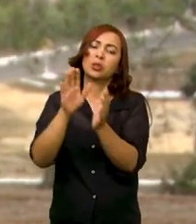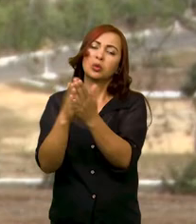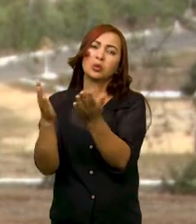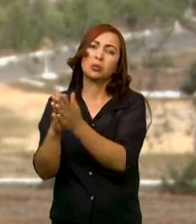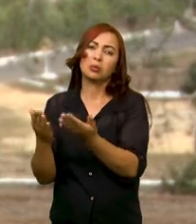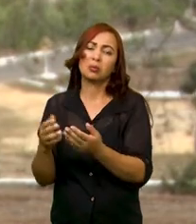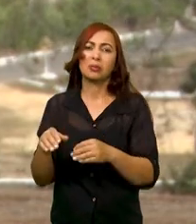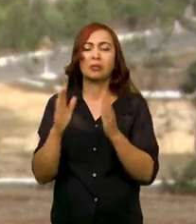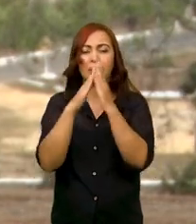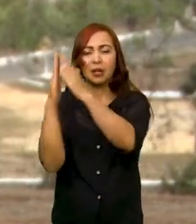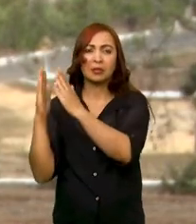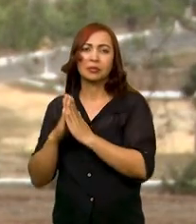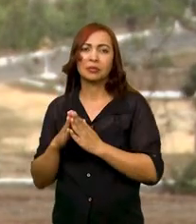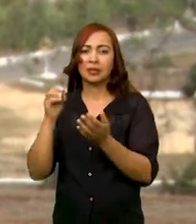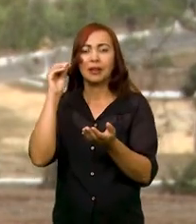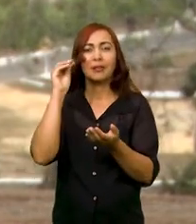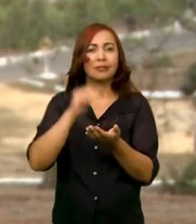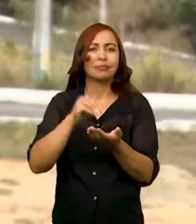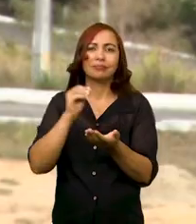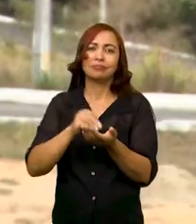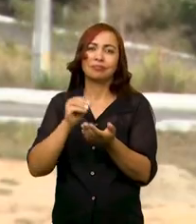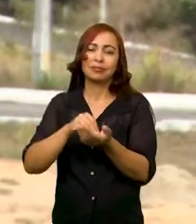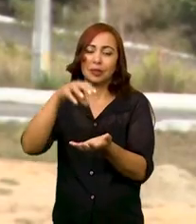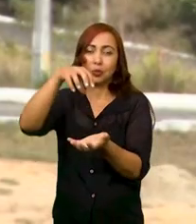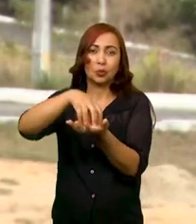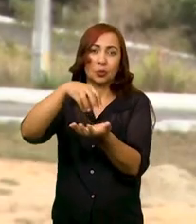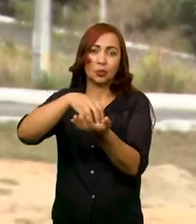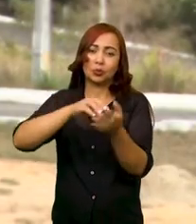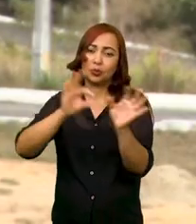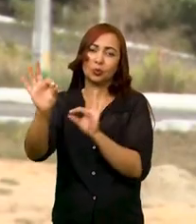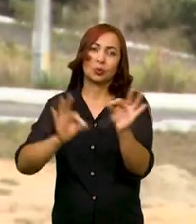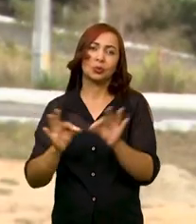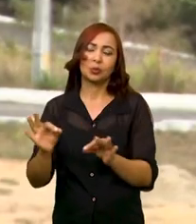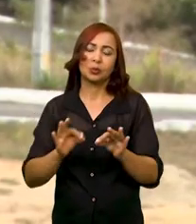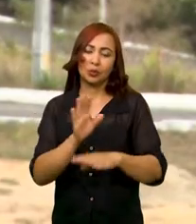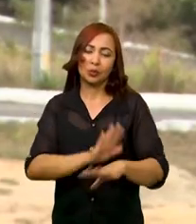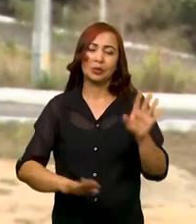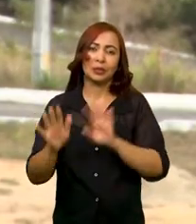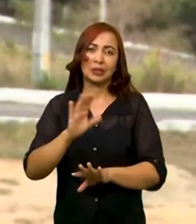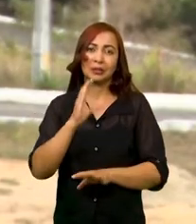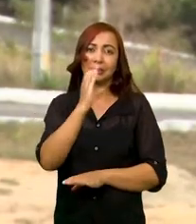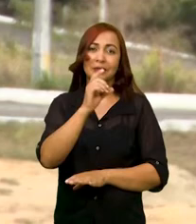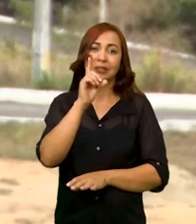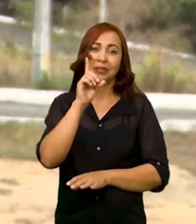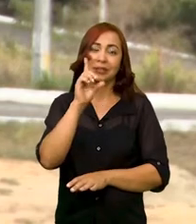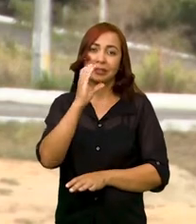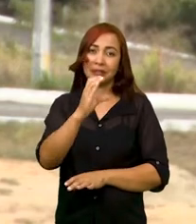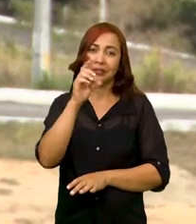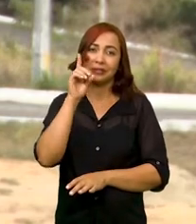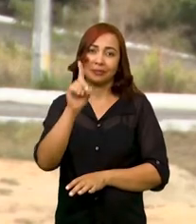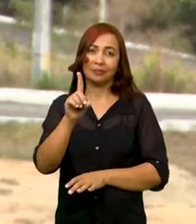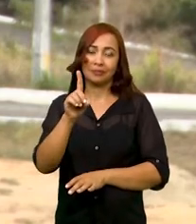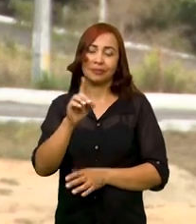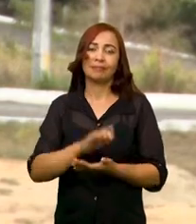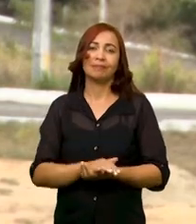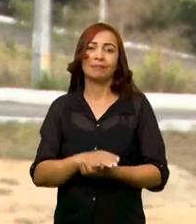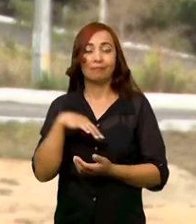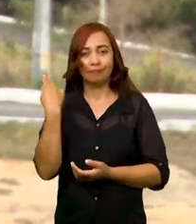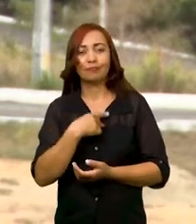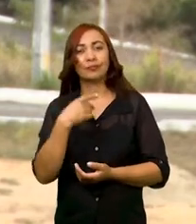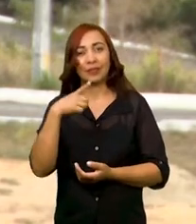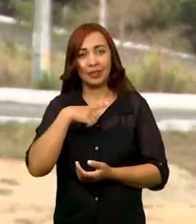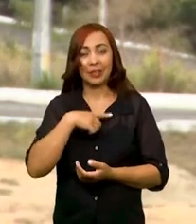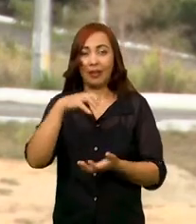aconteceu durante esse caminho. A gente observa pelo tamanho do nosso município, o número de animais nas ruas,